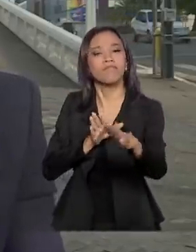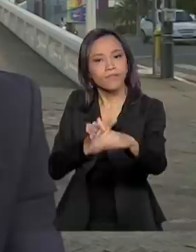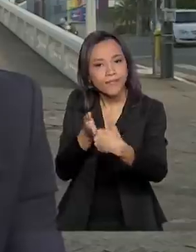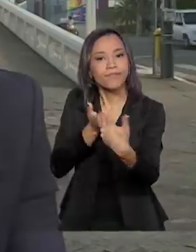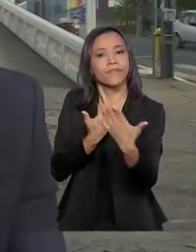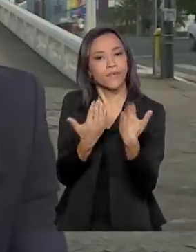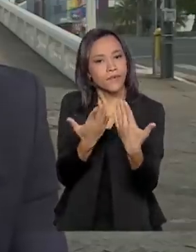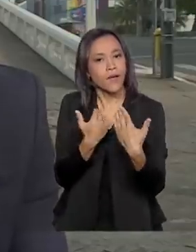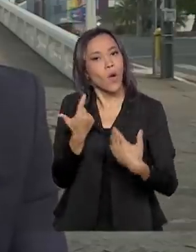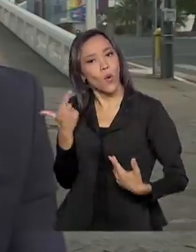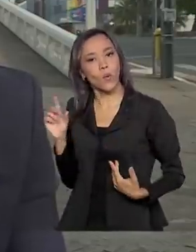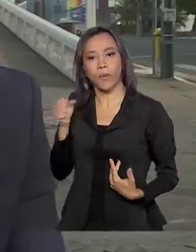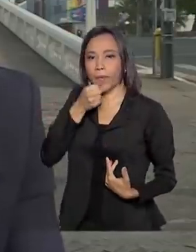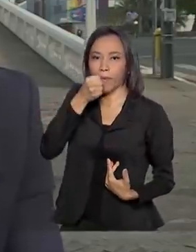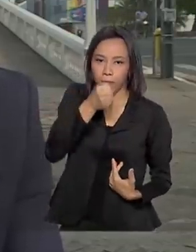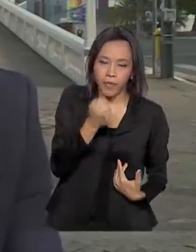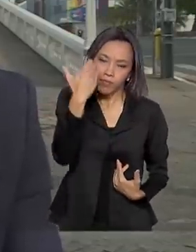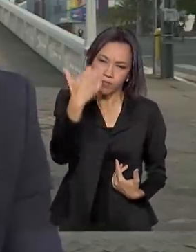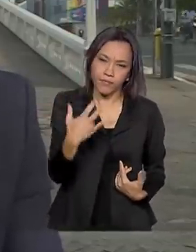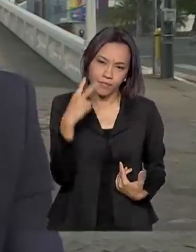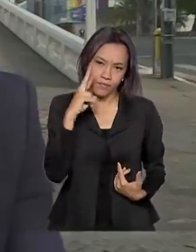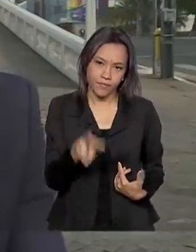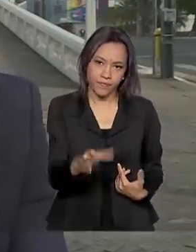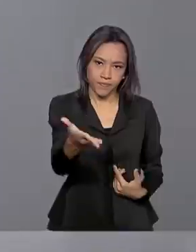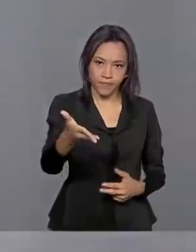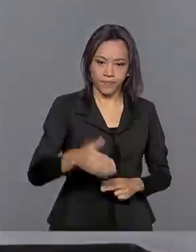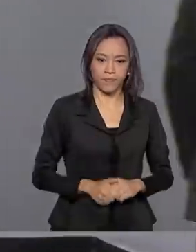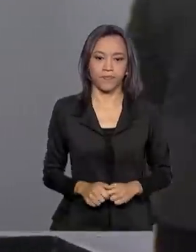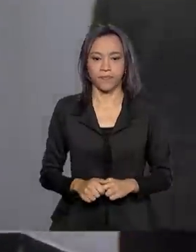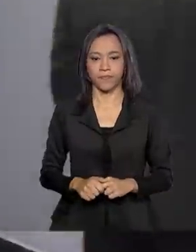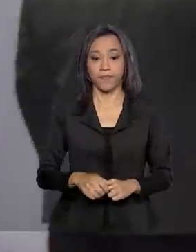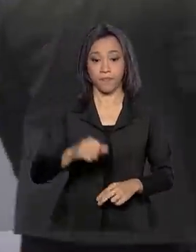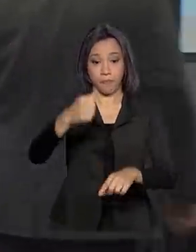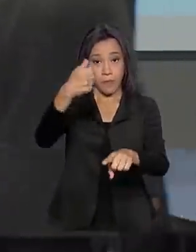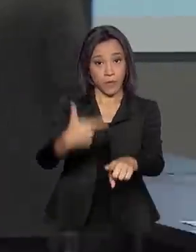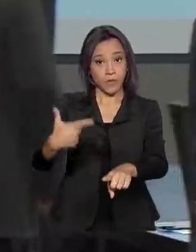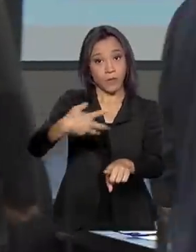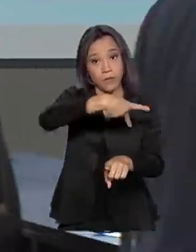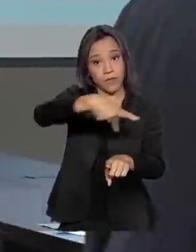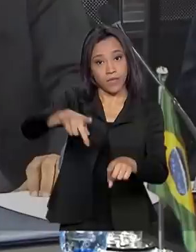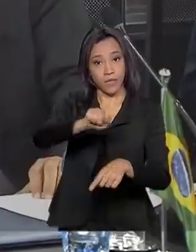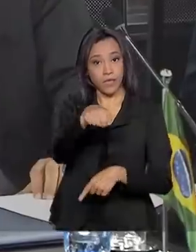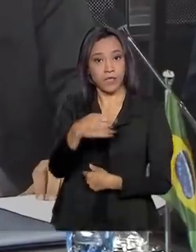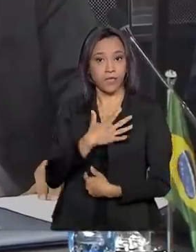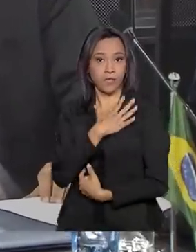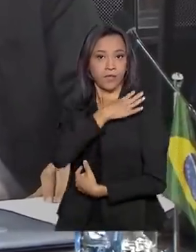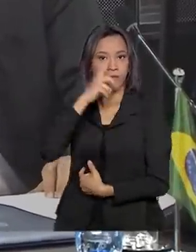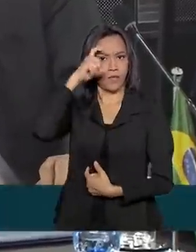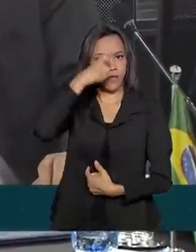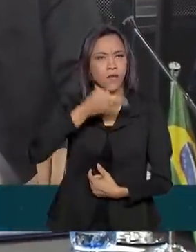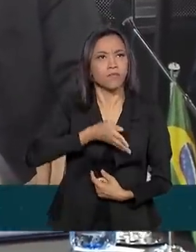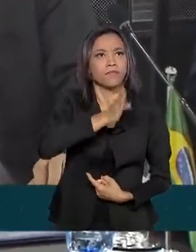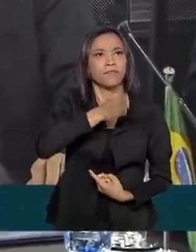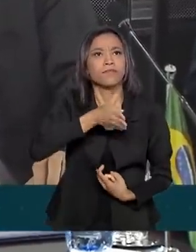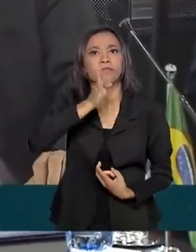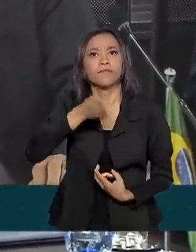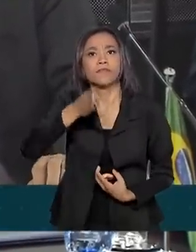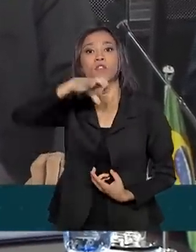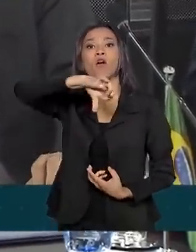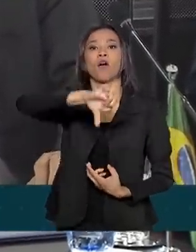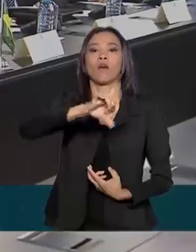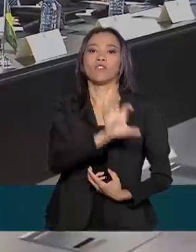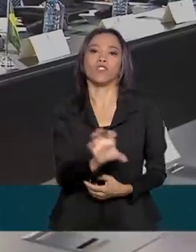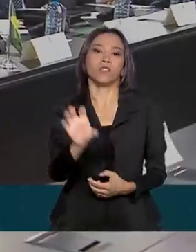repórter Cláudia Boiunga. Vamos ver. O vice-presidente Hamilton Mourão está percorrendo os nove estados da